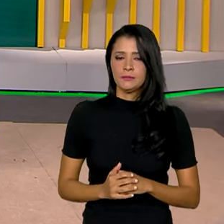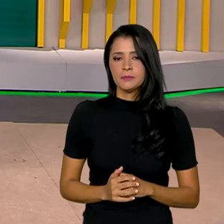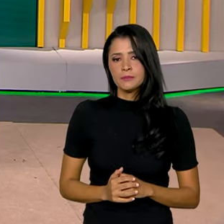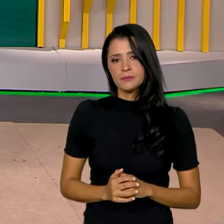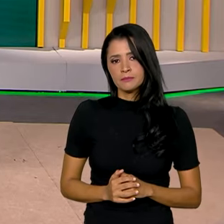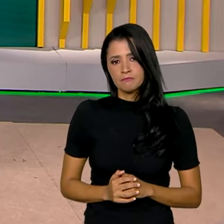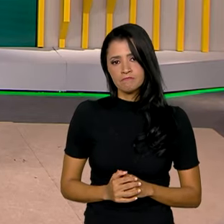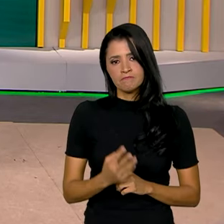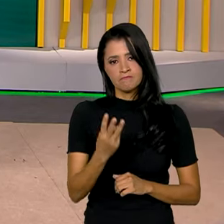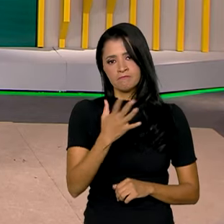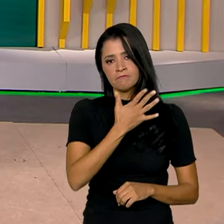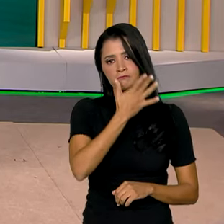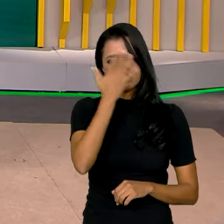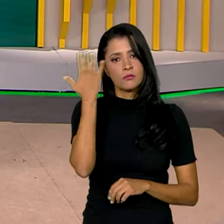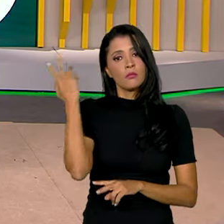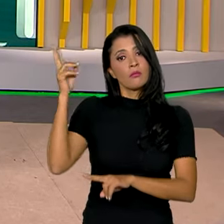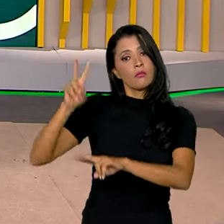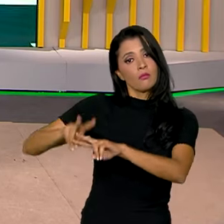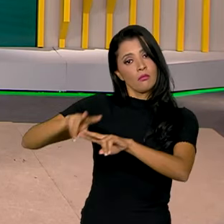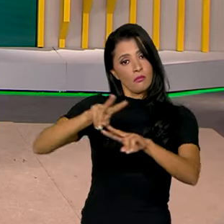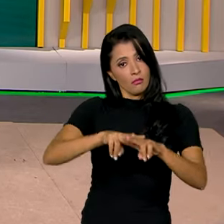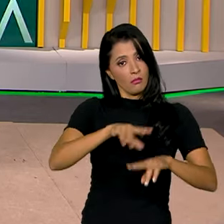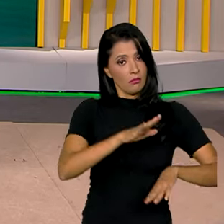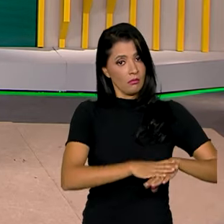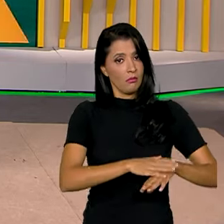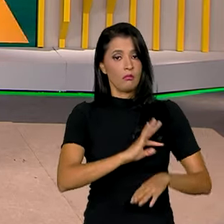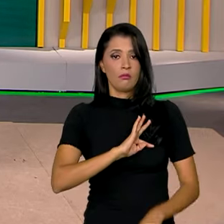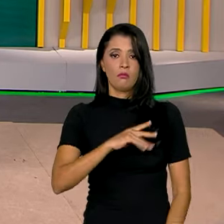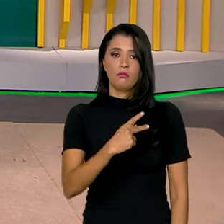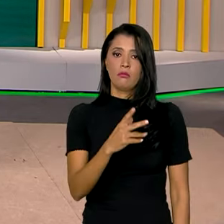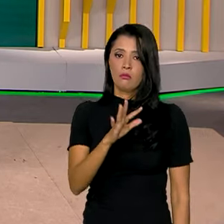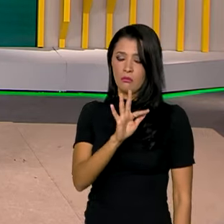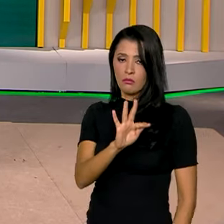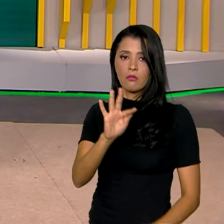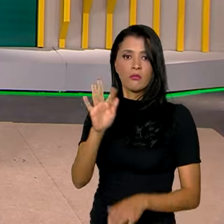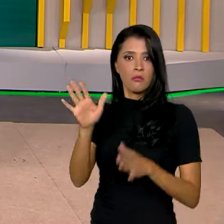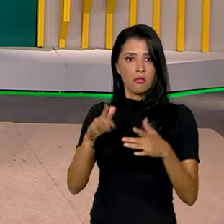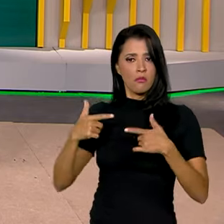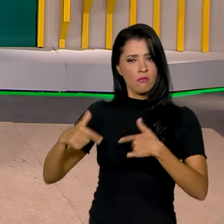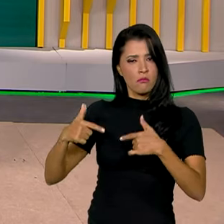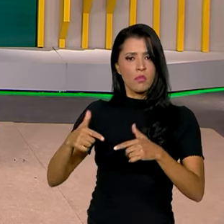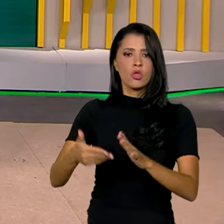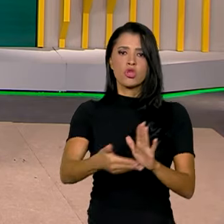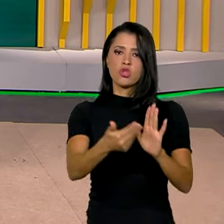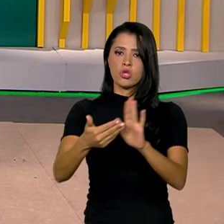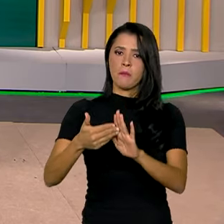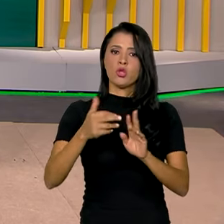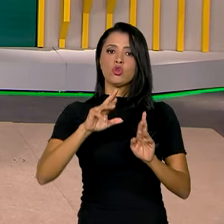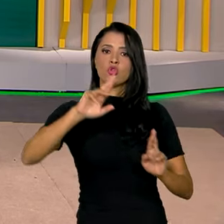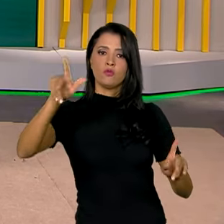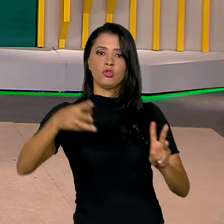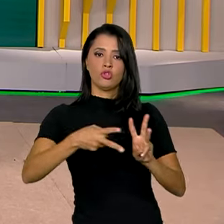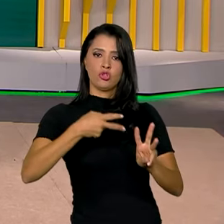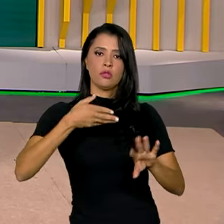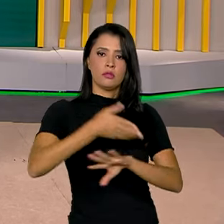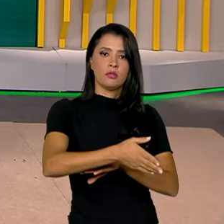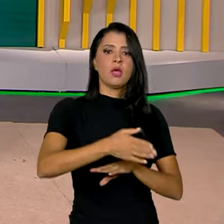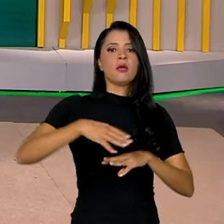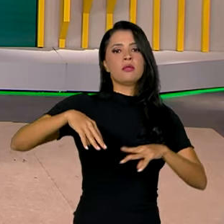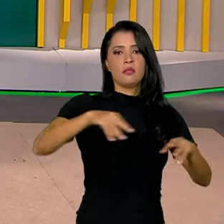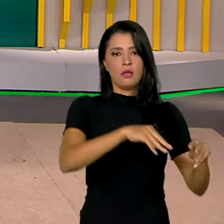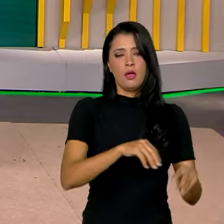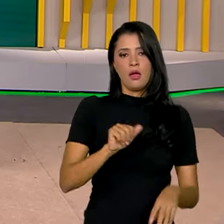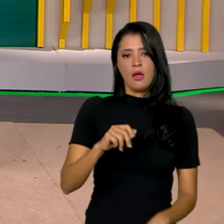Três pessoas foram presas pela Polícia Federal durante a operação de retirada de não indígenas da terra tradicional